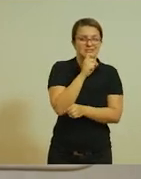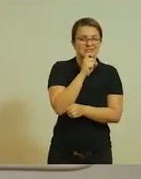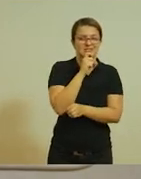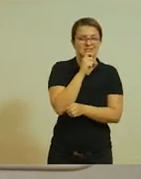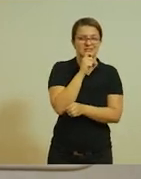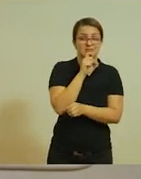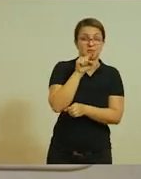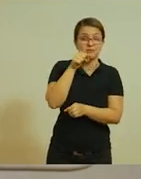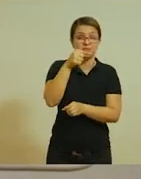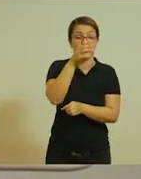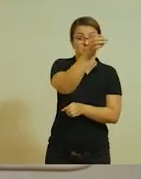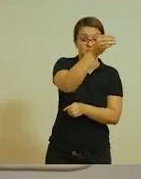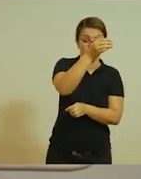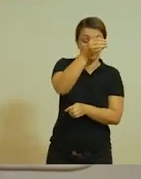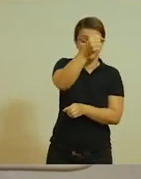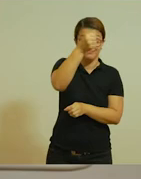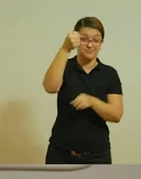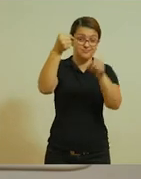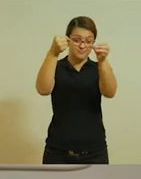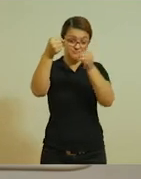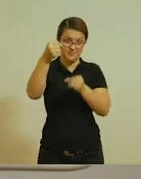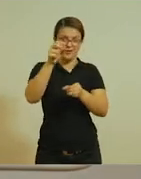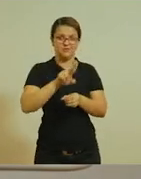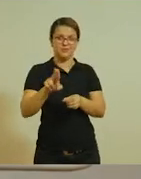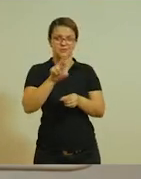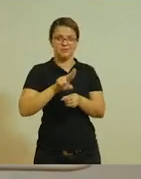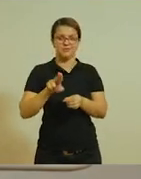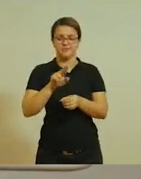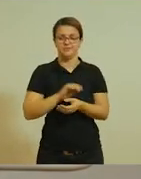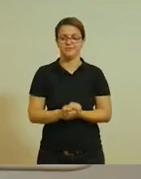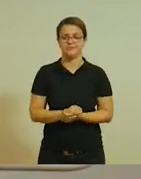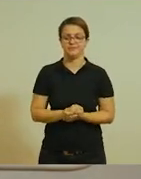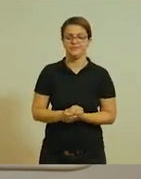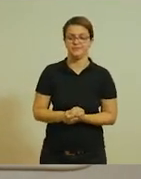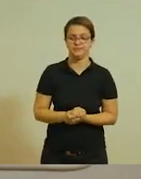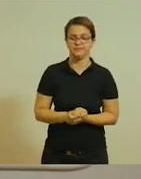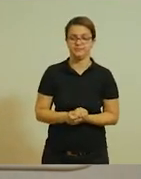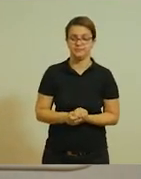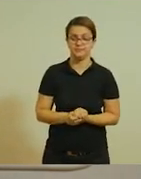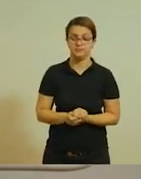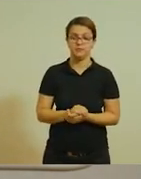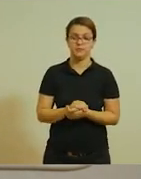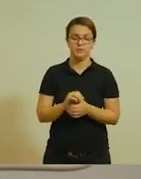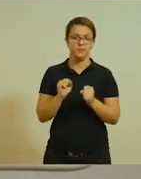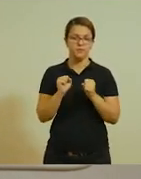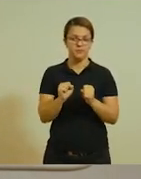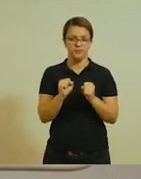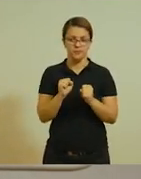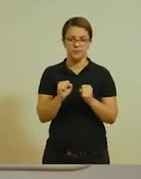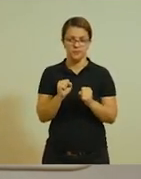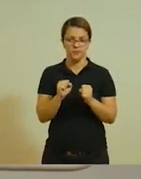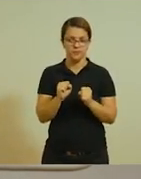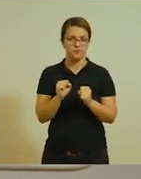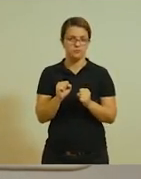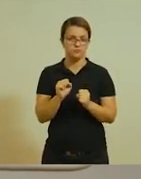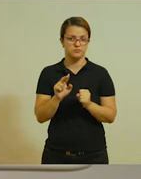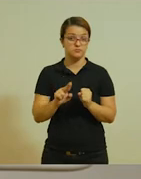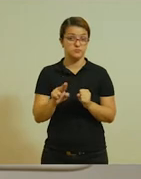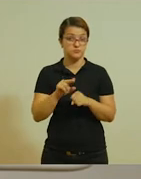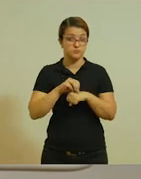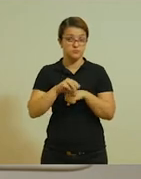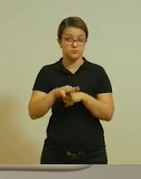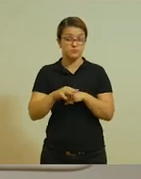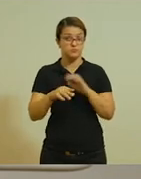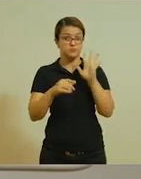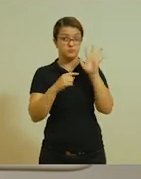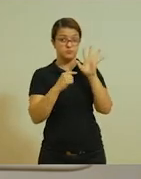processo, vamos lá para a primeira atividade. Vocês podem pegar essa sugestão, tá? Que temos aqui,